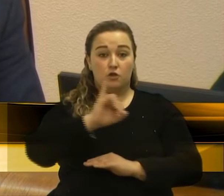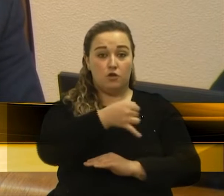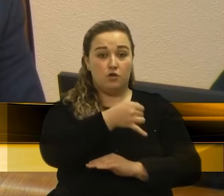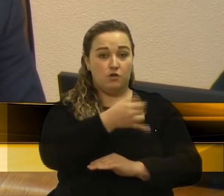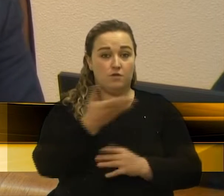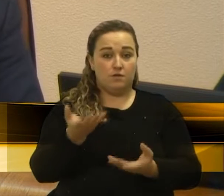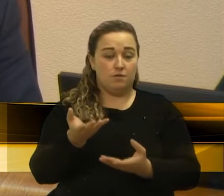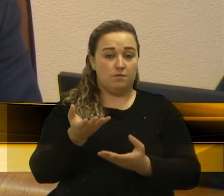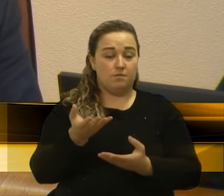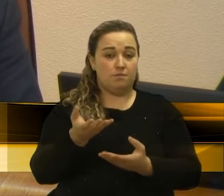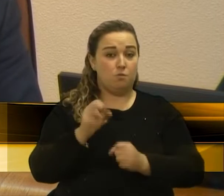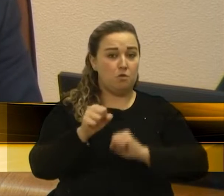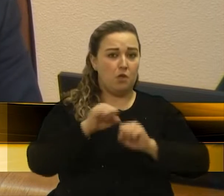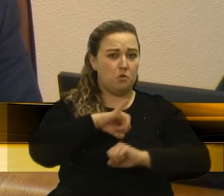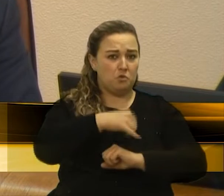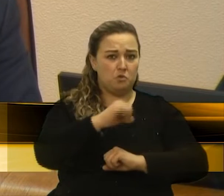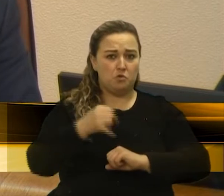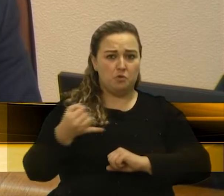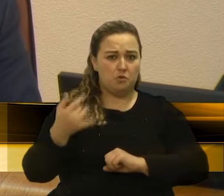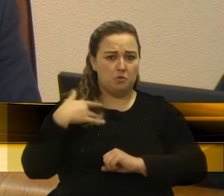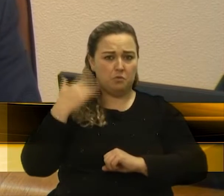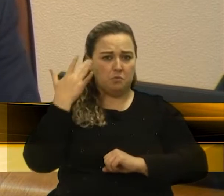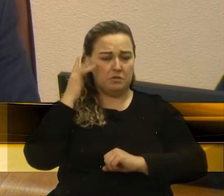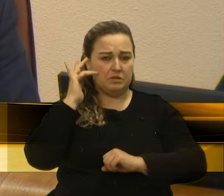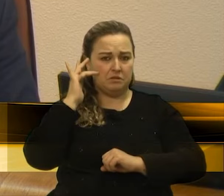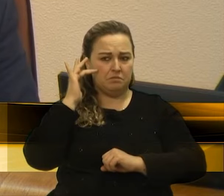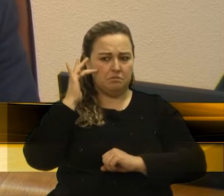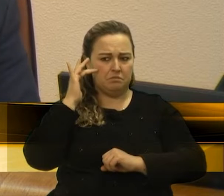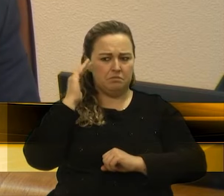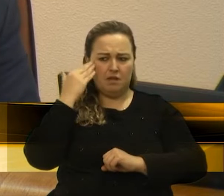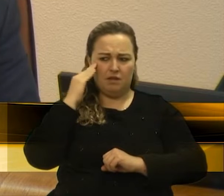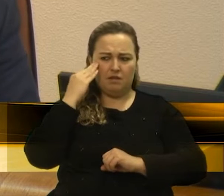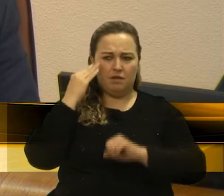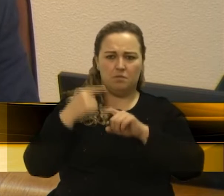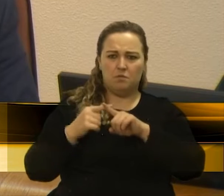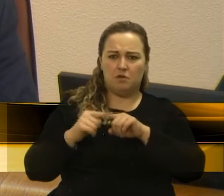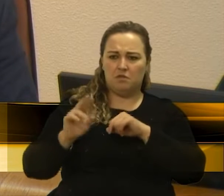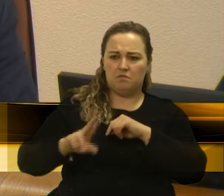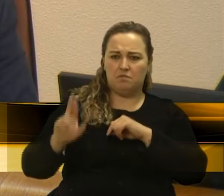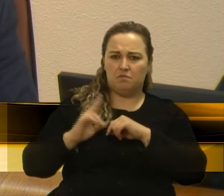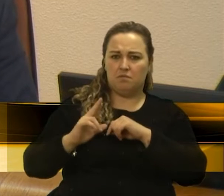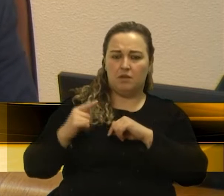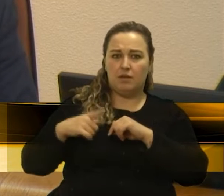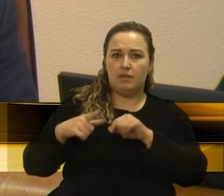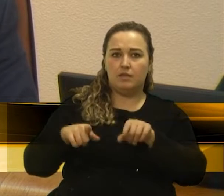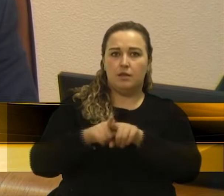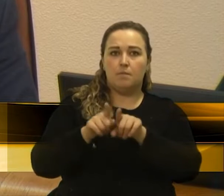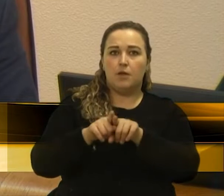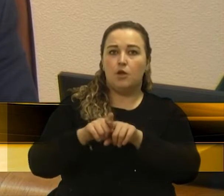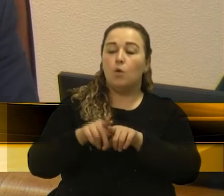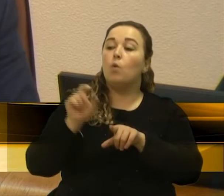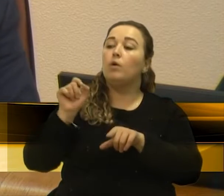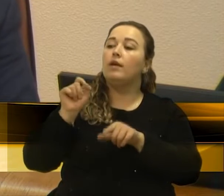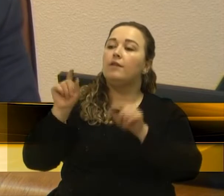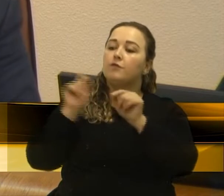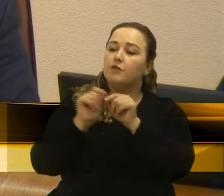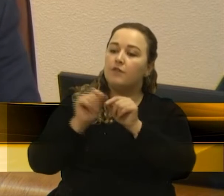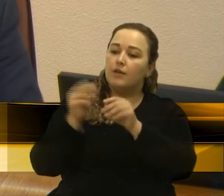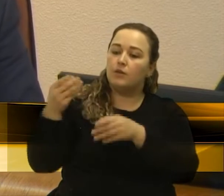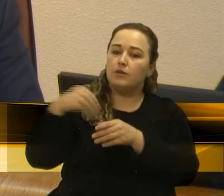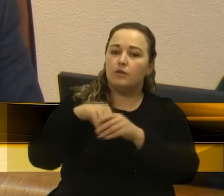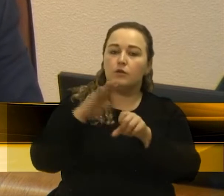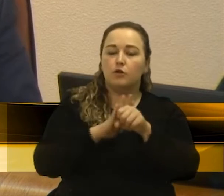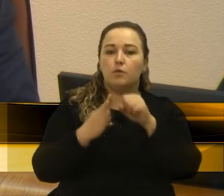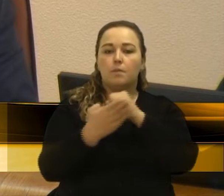Também gostaria de saber, secretário, a intervenção que foi feita no Euséu Betrano de Queiroz, intervenção de prevenção. Conhecer a